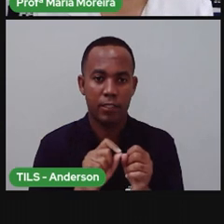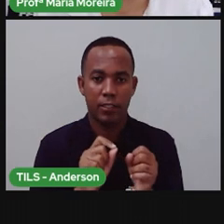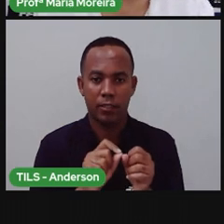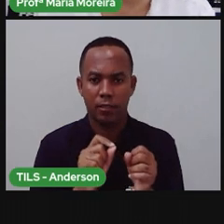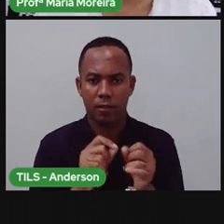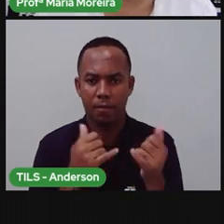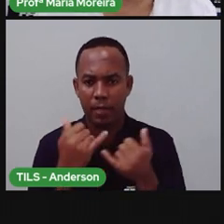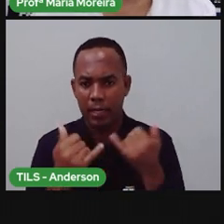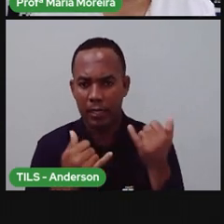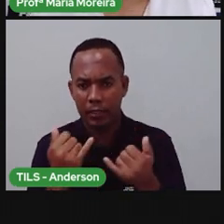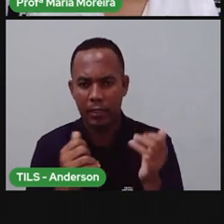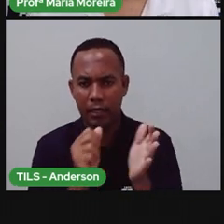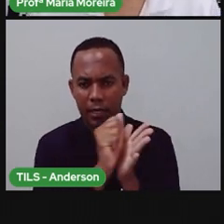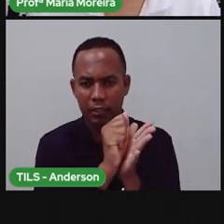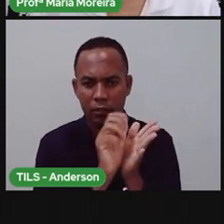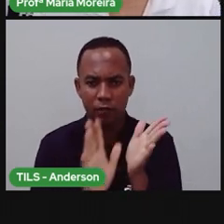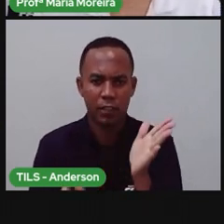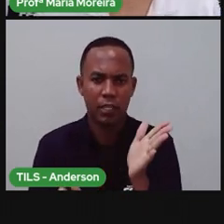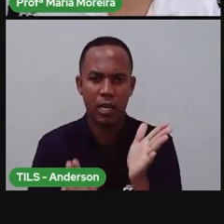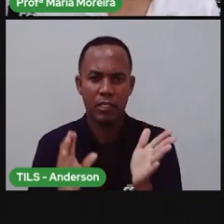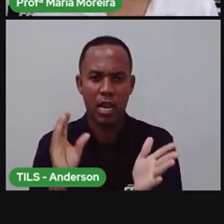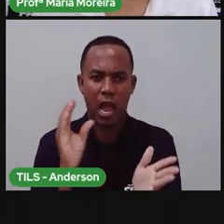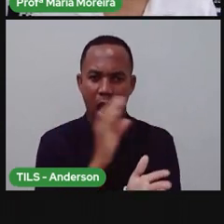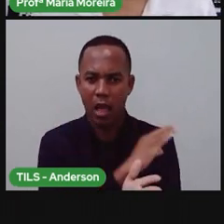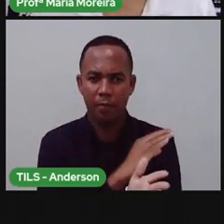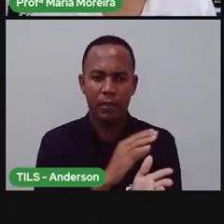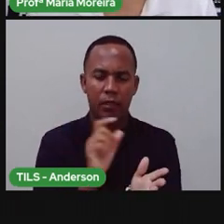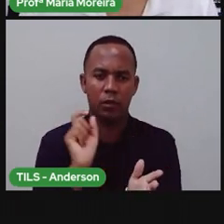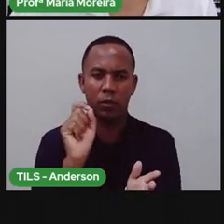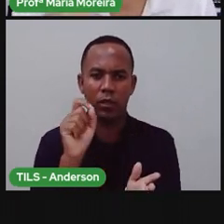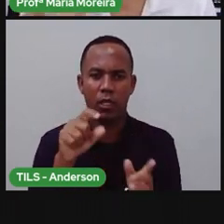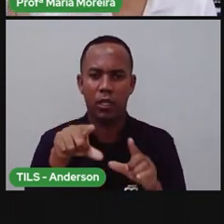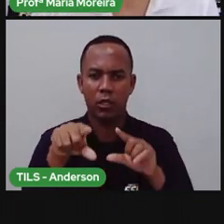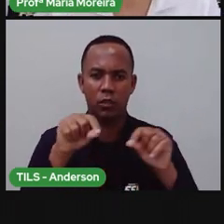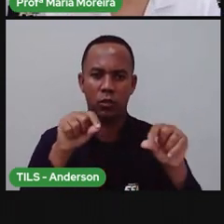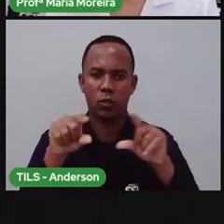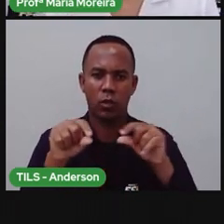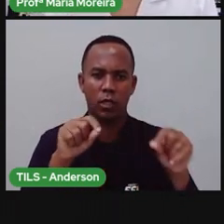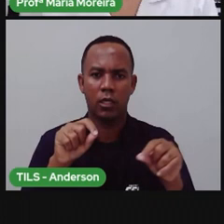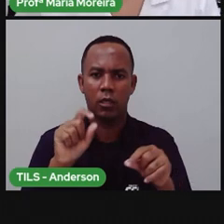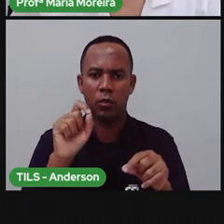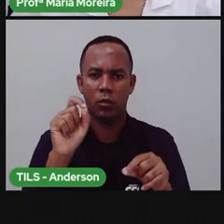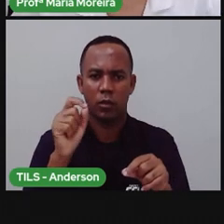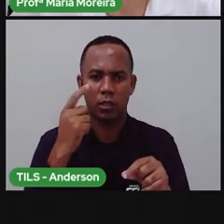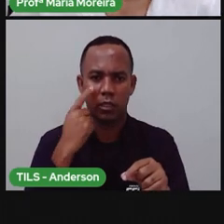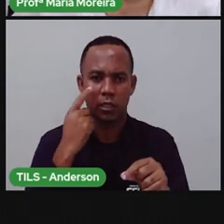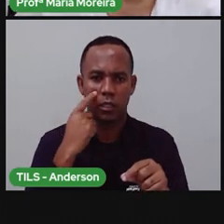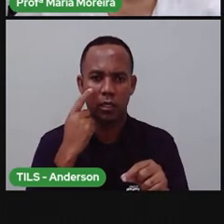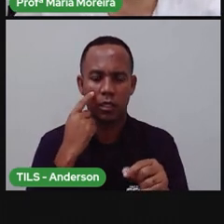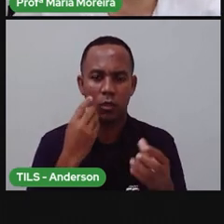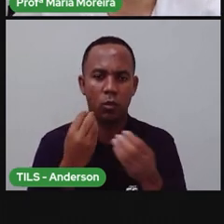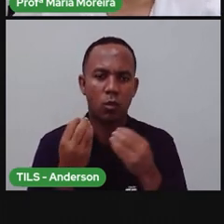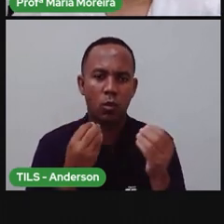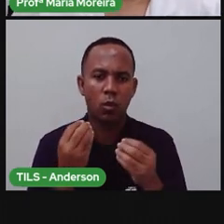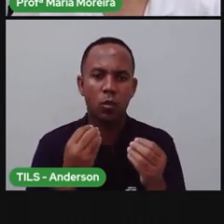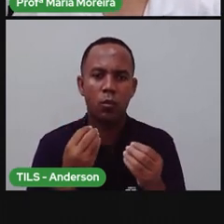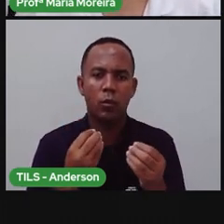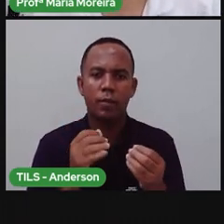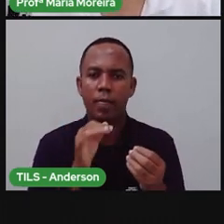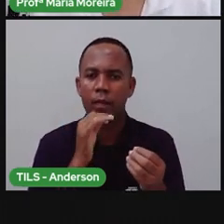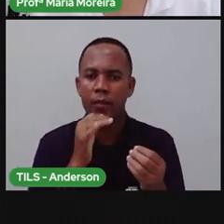atividade bem rápida aqui. Assinale com um X, né? A gente não vai assinar lá, porque ninguém vai riscar aí a TV e o meu celular agora.